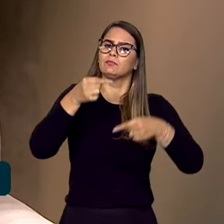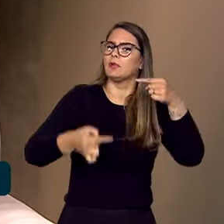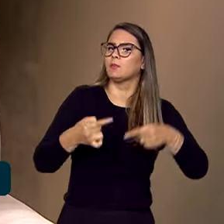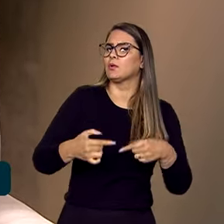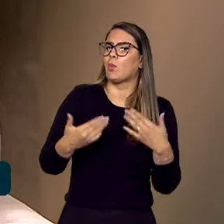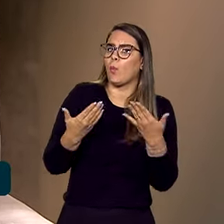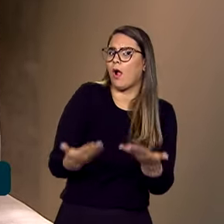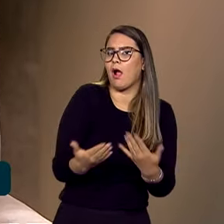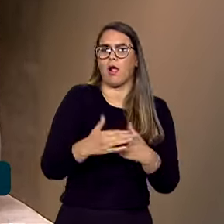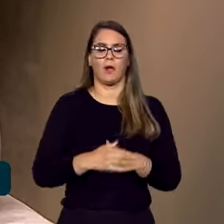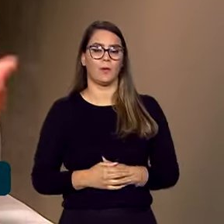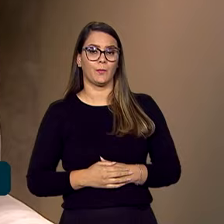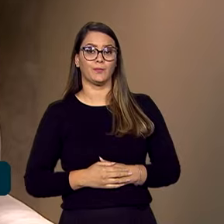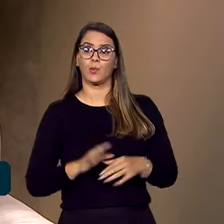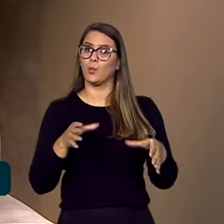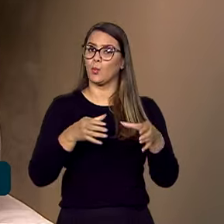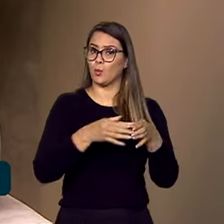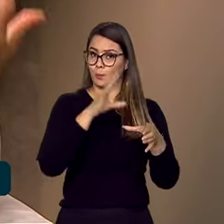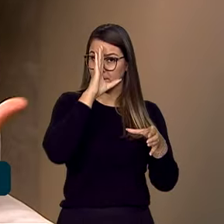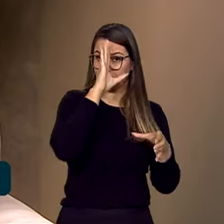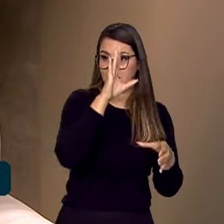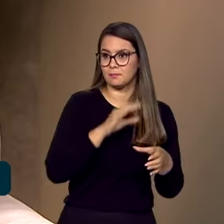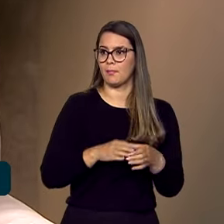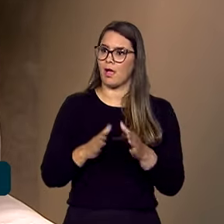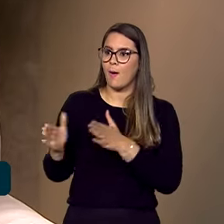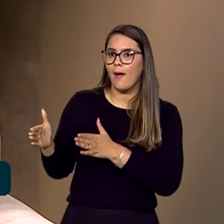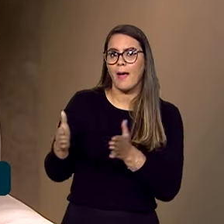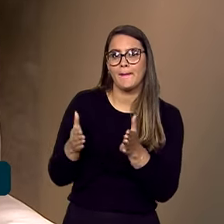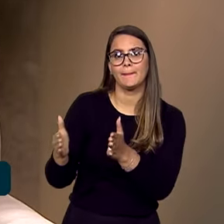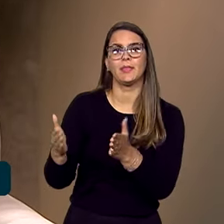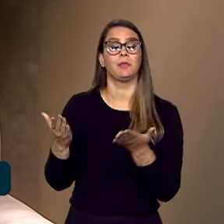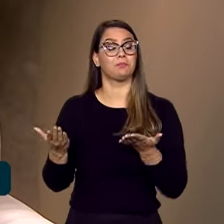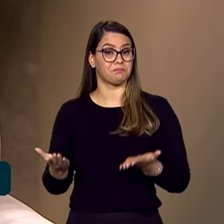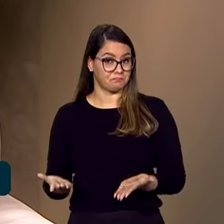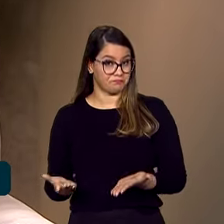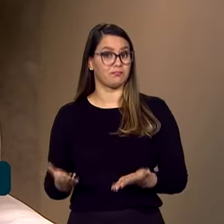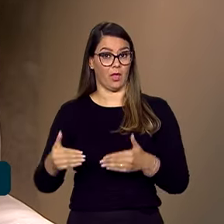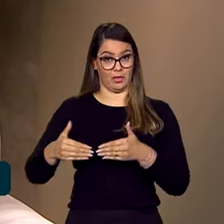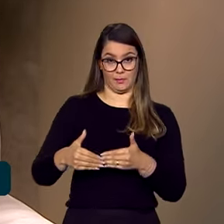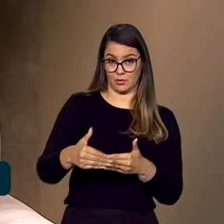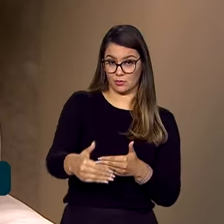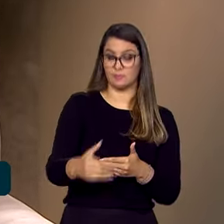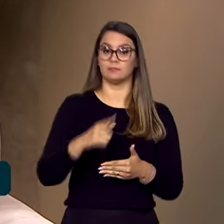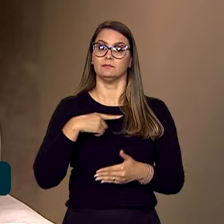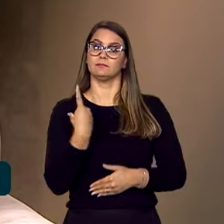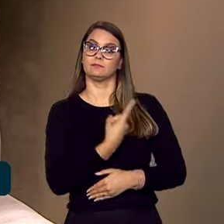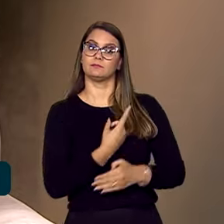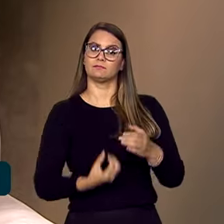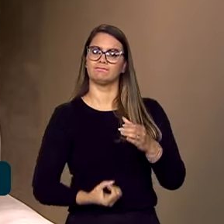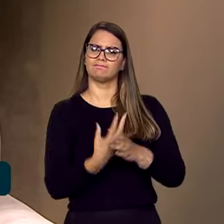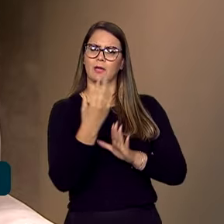os públicos prioritários, as diretrizes. E, a partir daí, nós elaboramos um